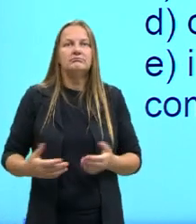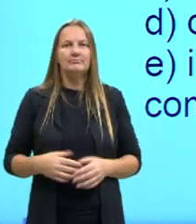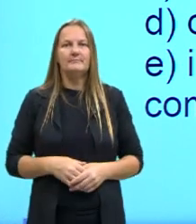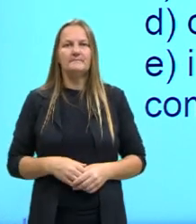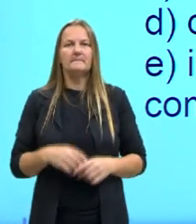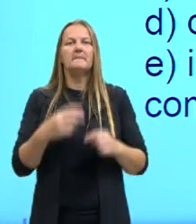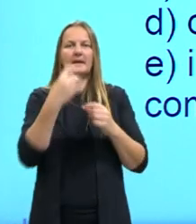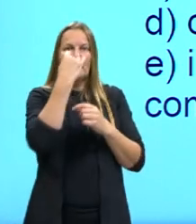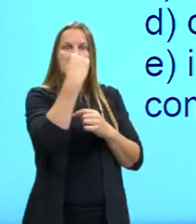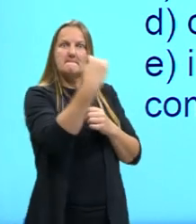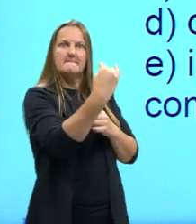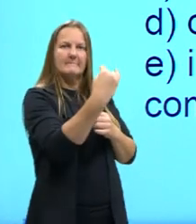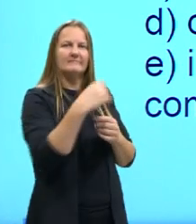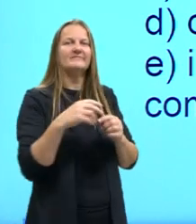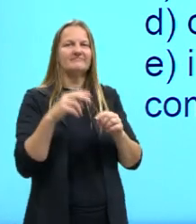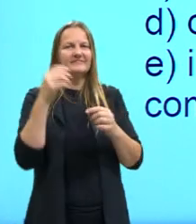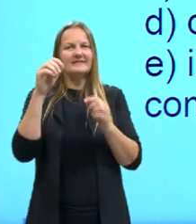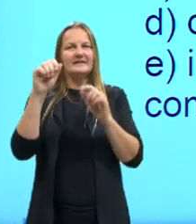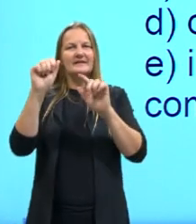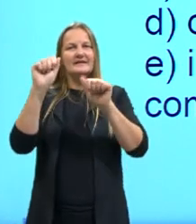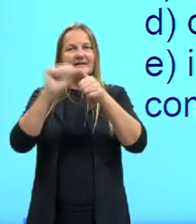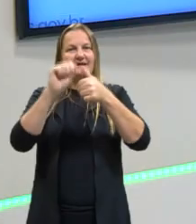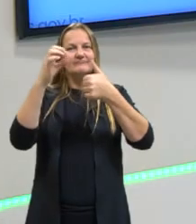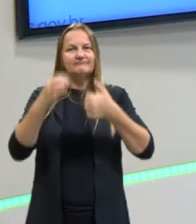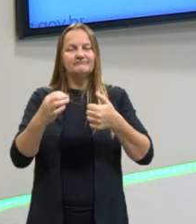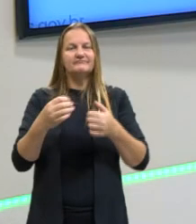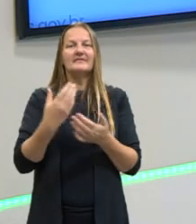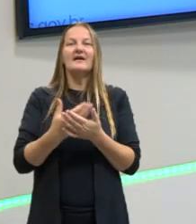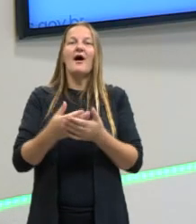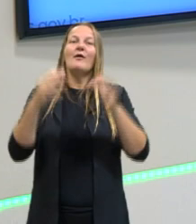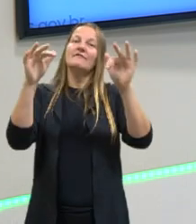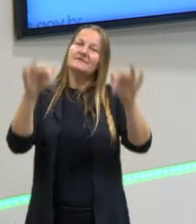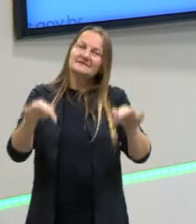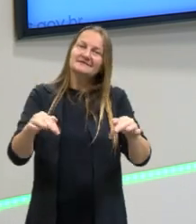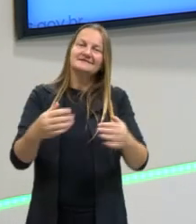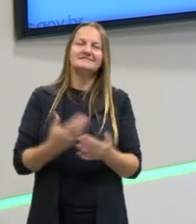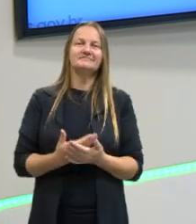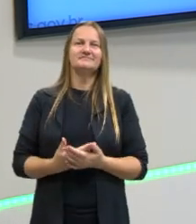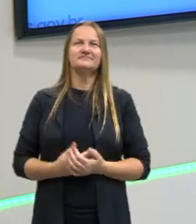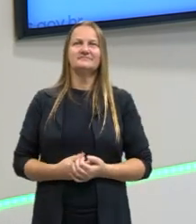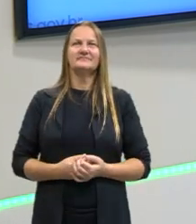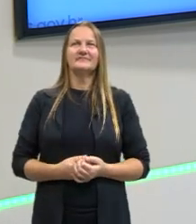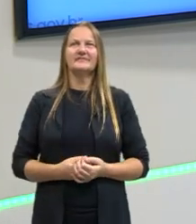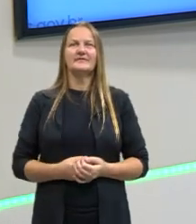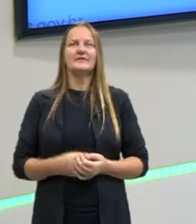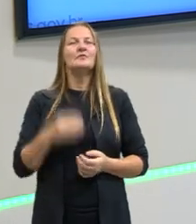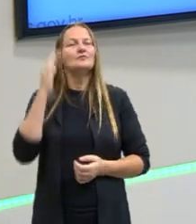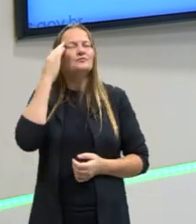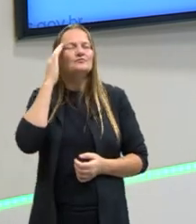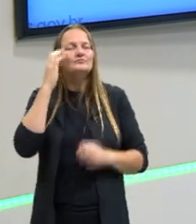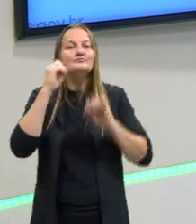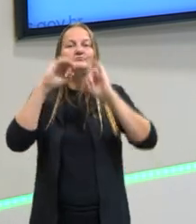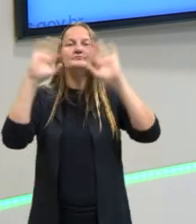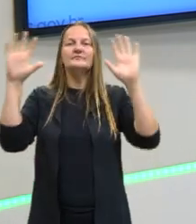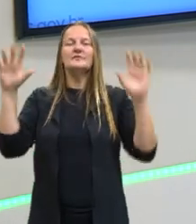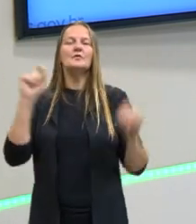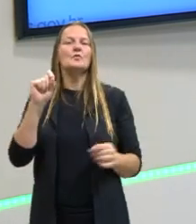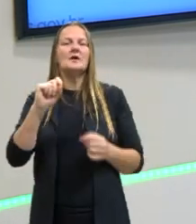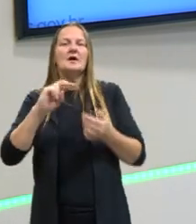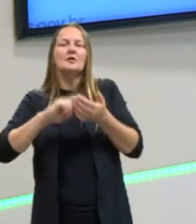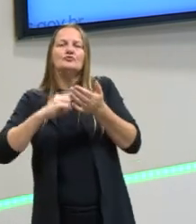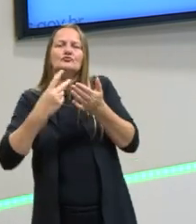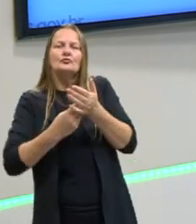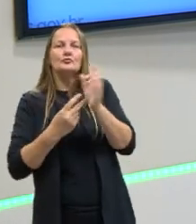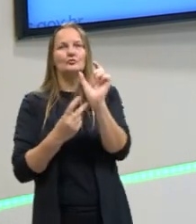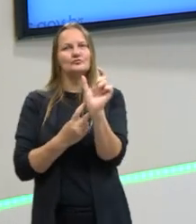é a nossa resposta correta chegamos então ao final da nossa aula de hoje a gente entendeu o que é duplo sentido